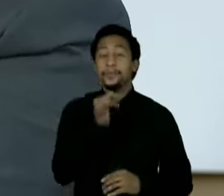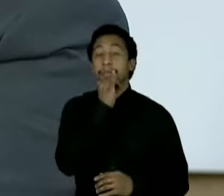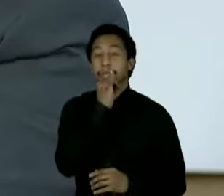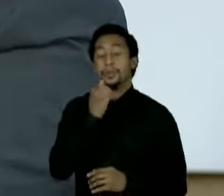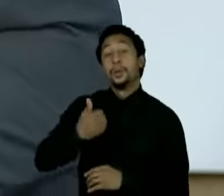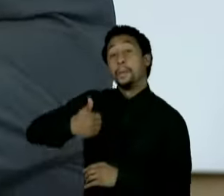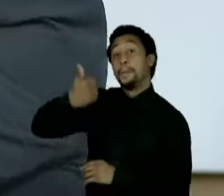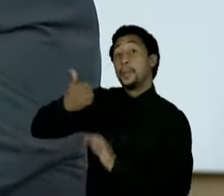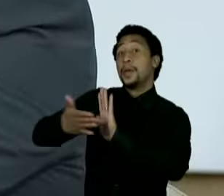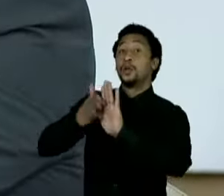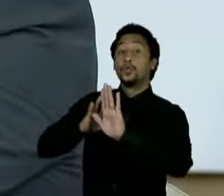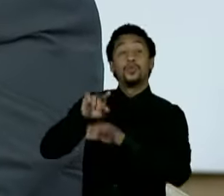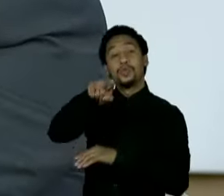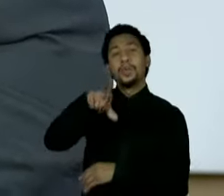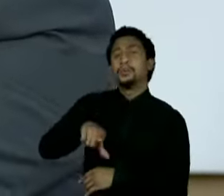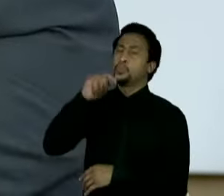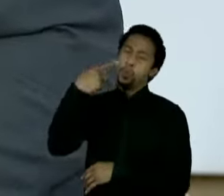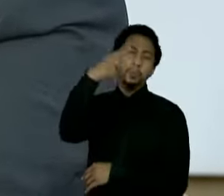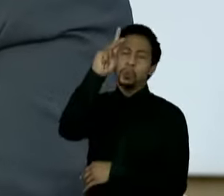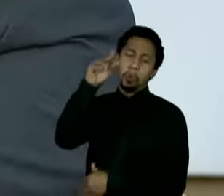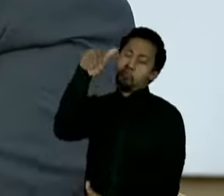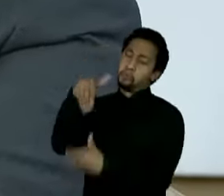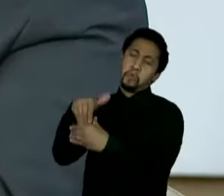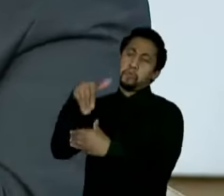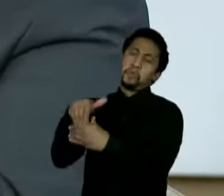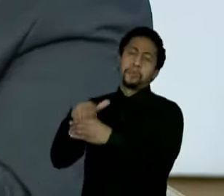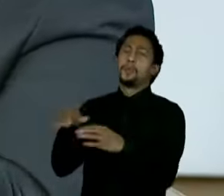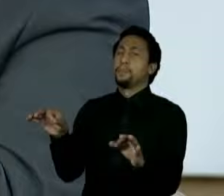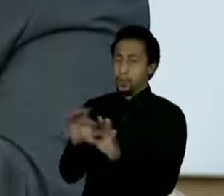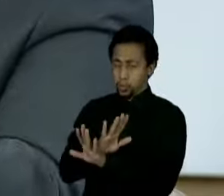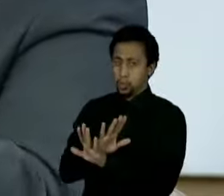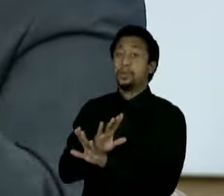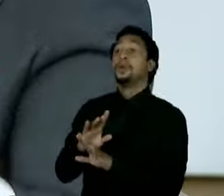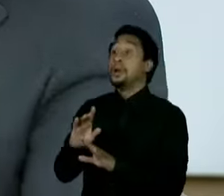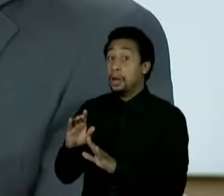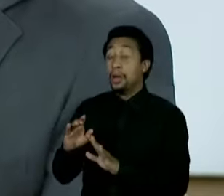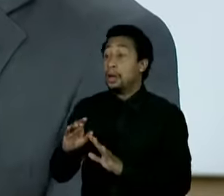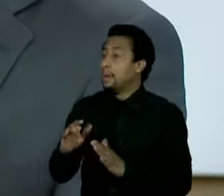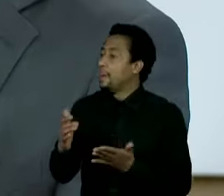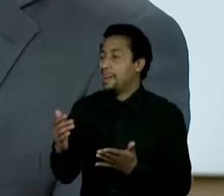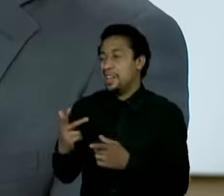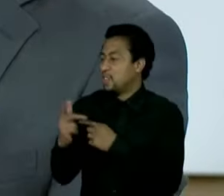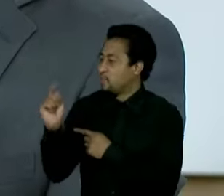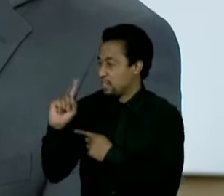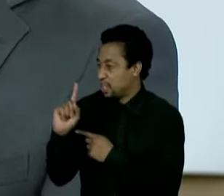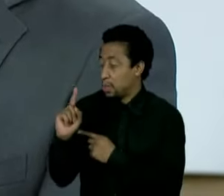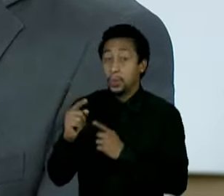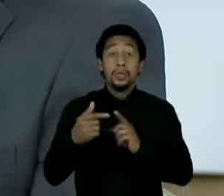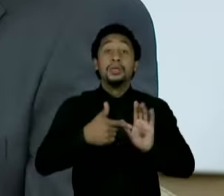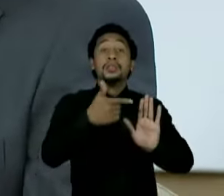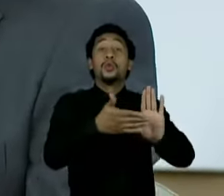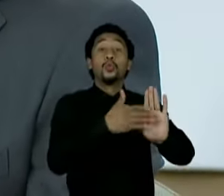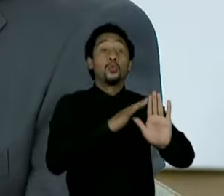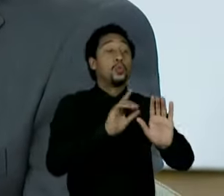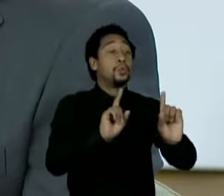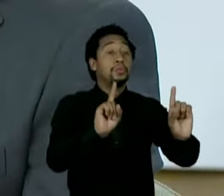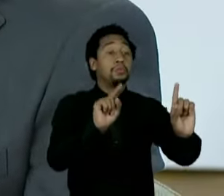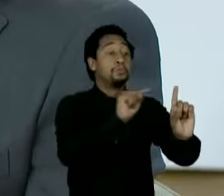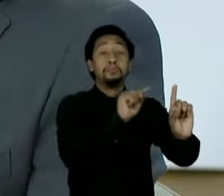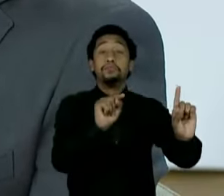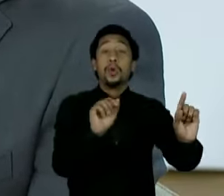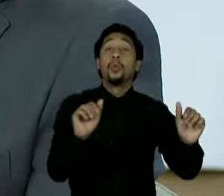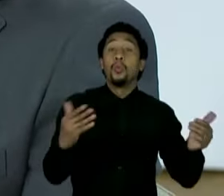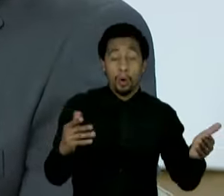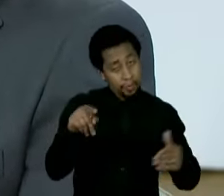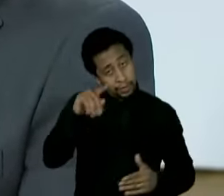candidato próximo ao segundo turno, no segundo turno você elimina o que mais rejeita. É que eu tenho quase convicção